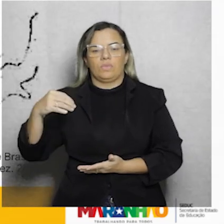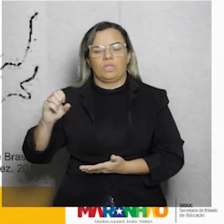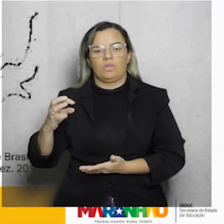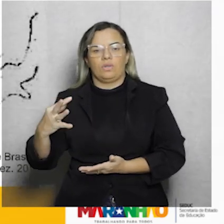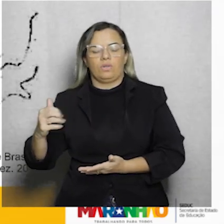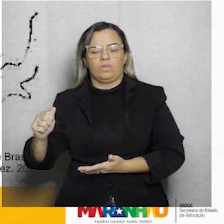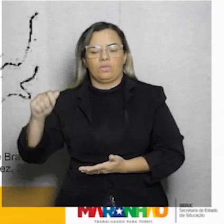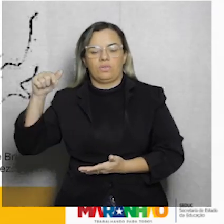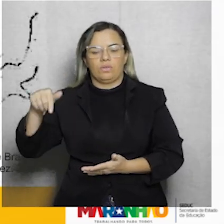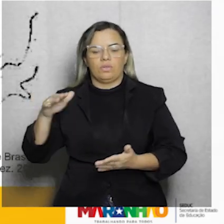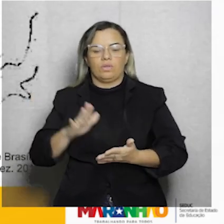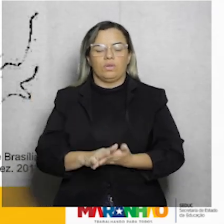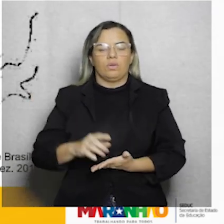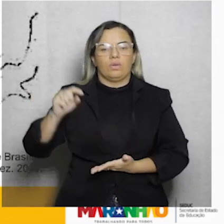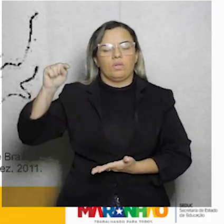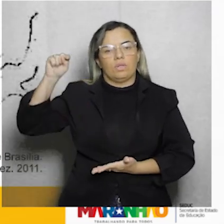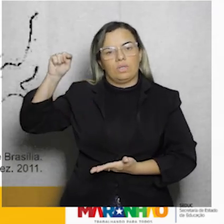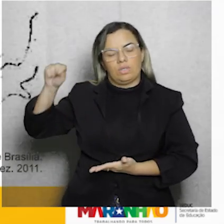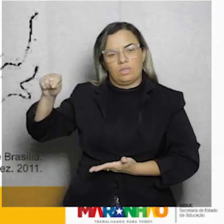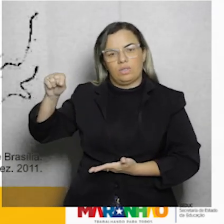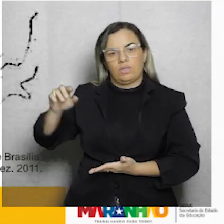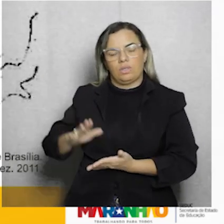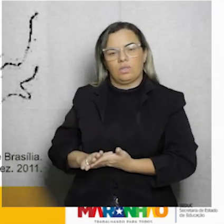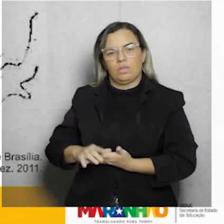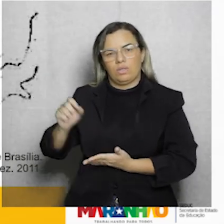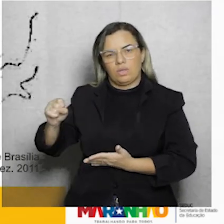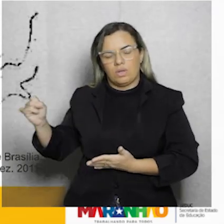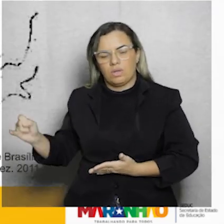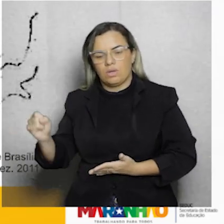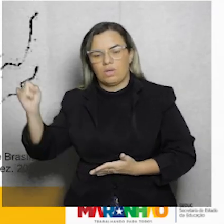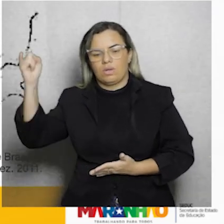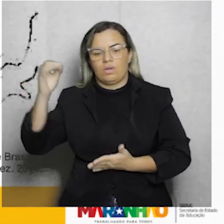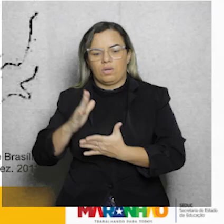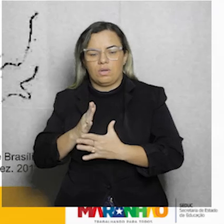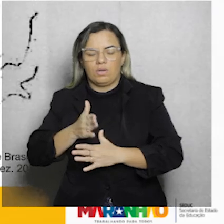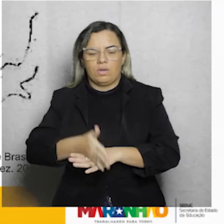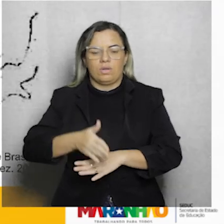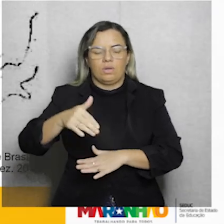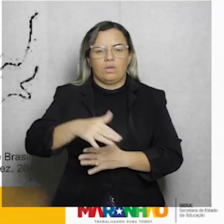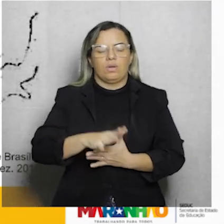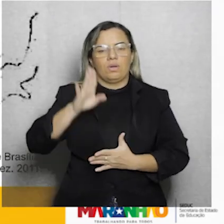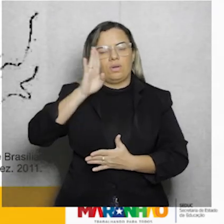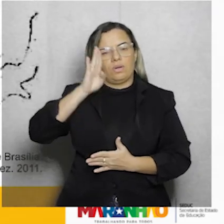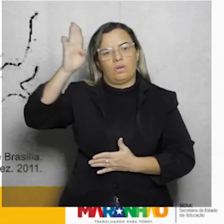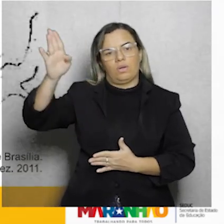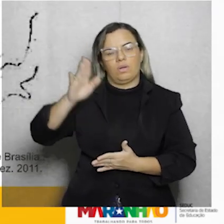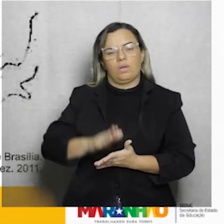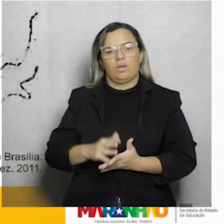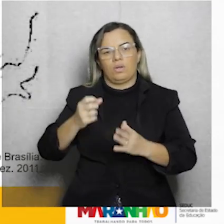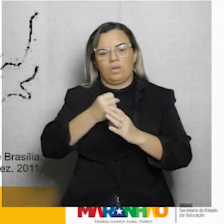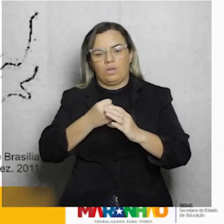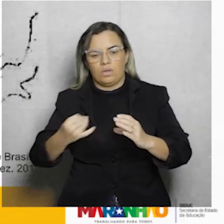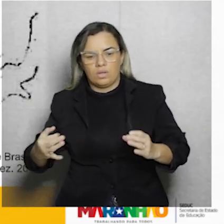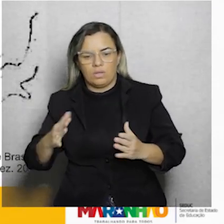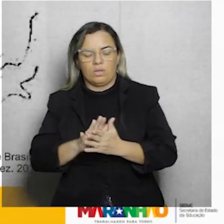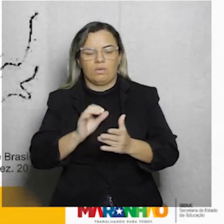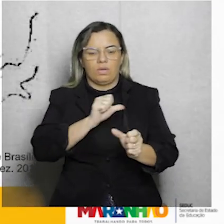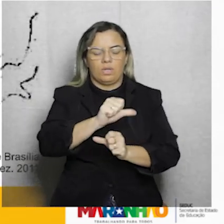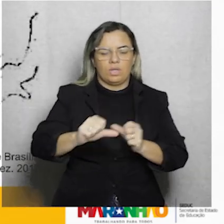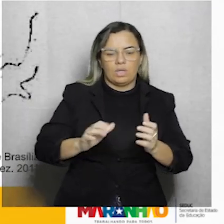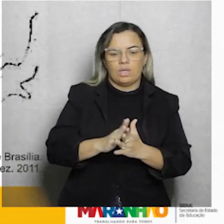que foi um dos grandes participantes, principalmente no aspecto do urbanismo,